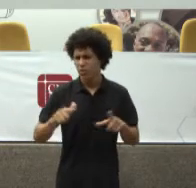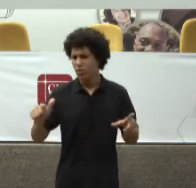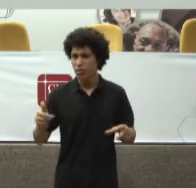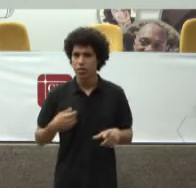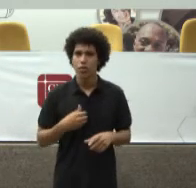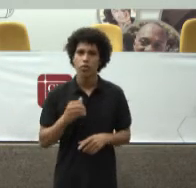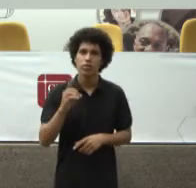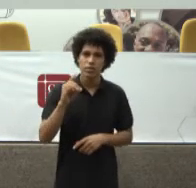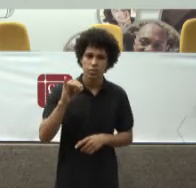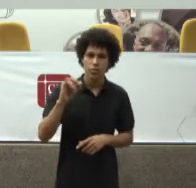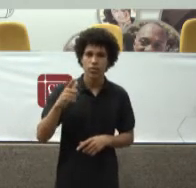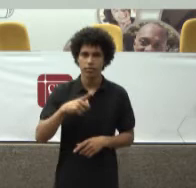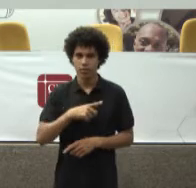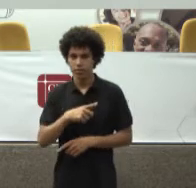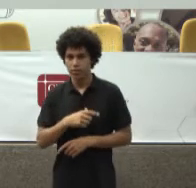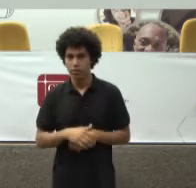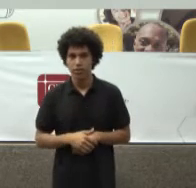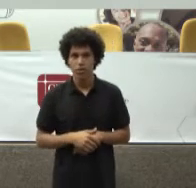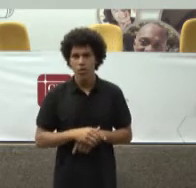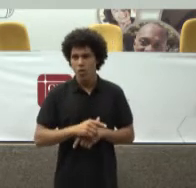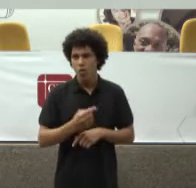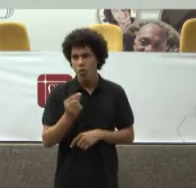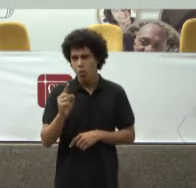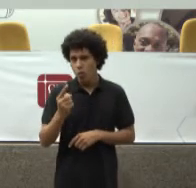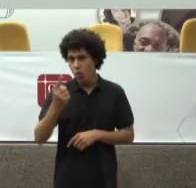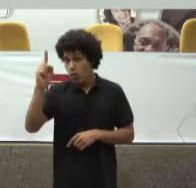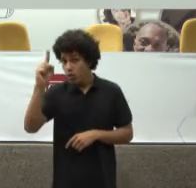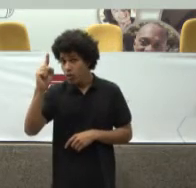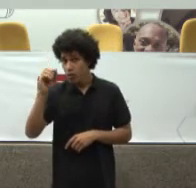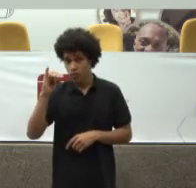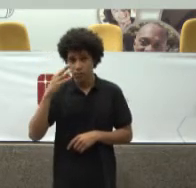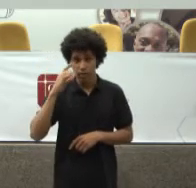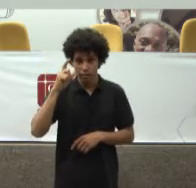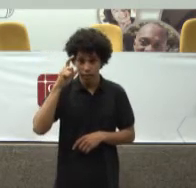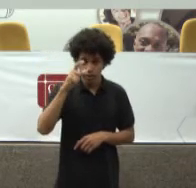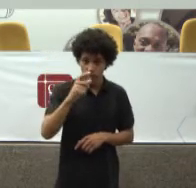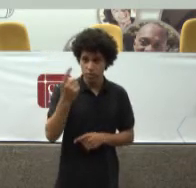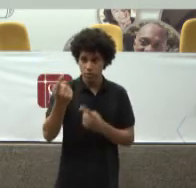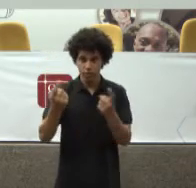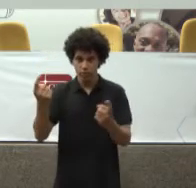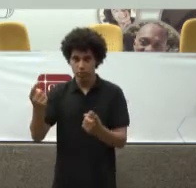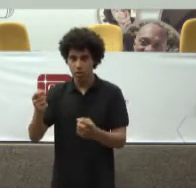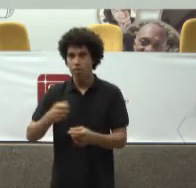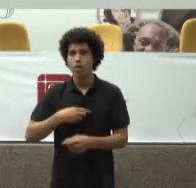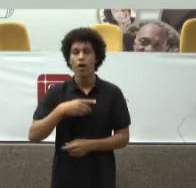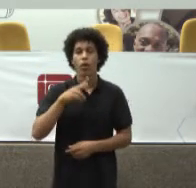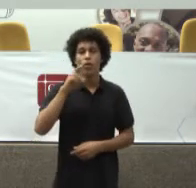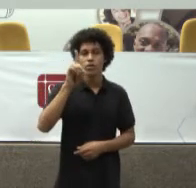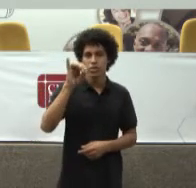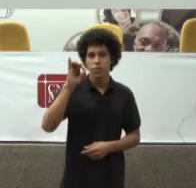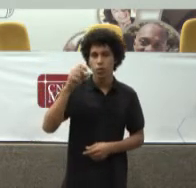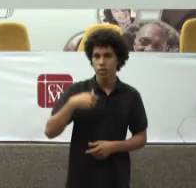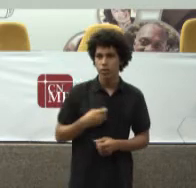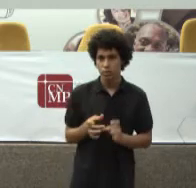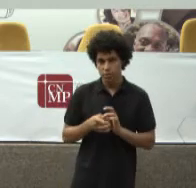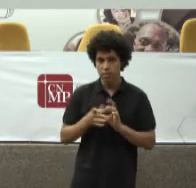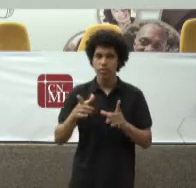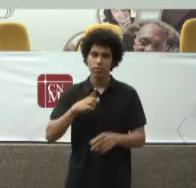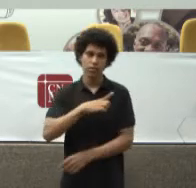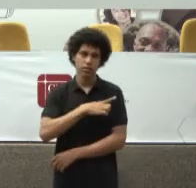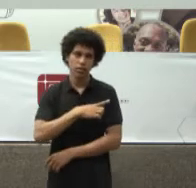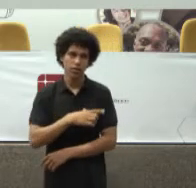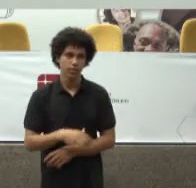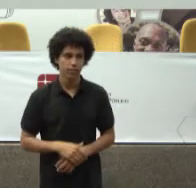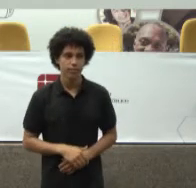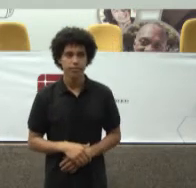O único interesse Individual Que nós devemos Defender É o indisponível Muito bem Eu sei Perfeitamente E os senhores Também Que